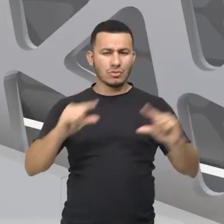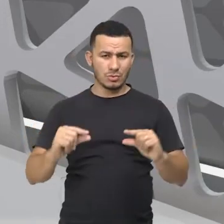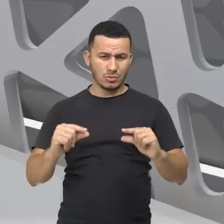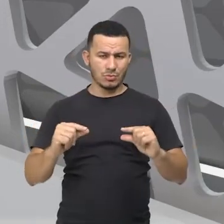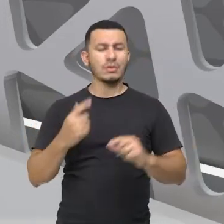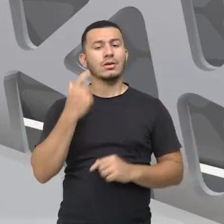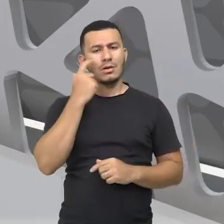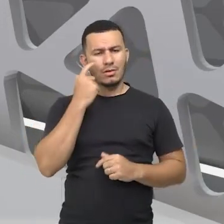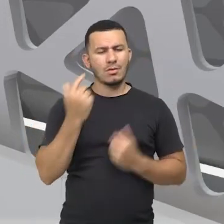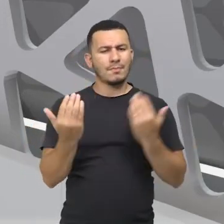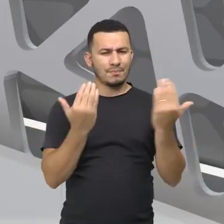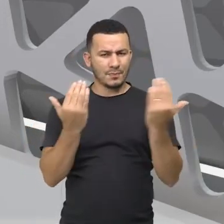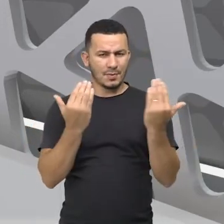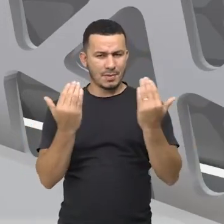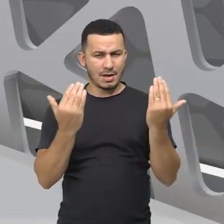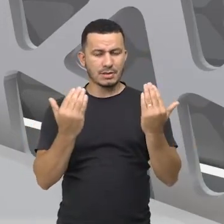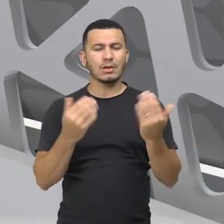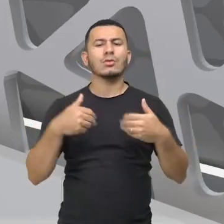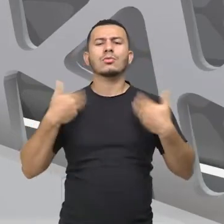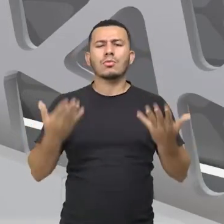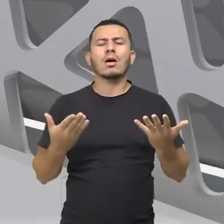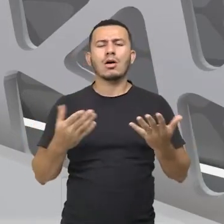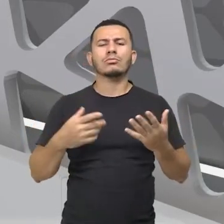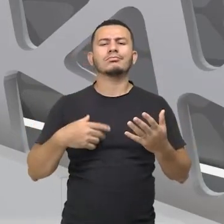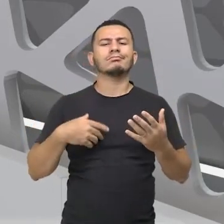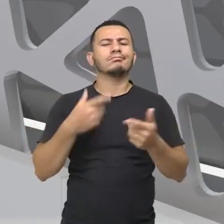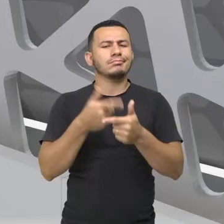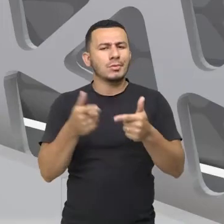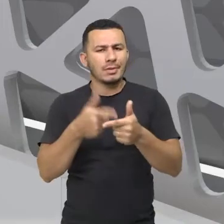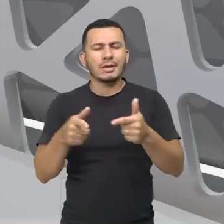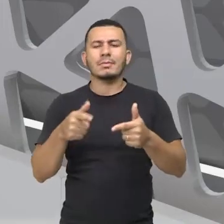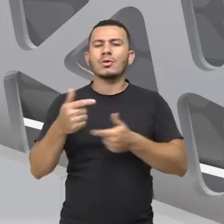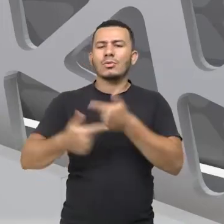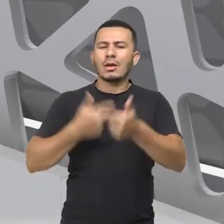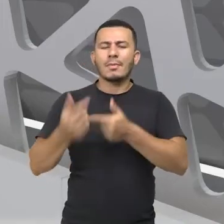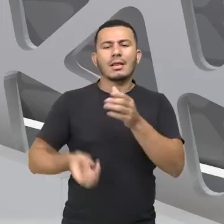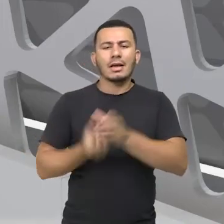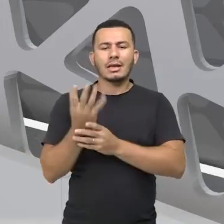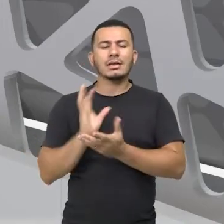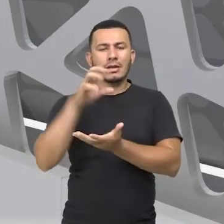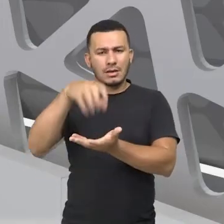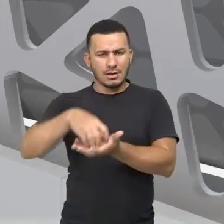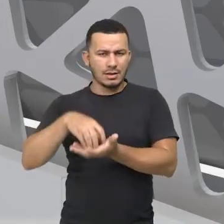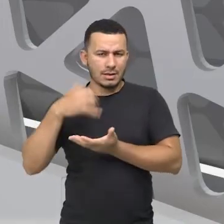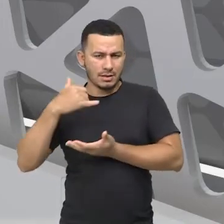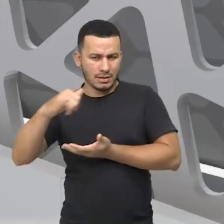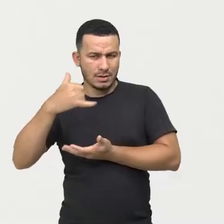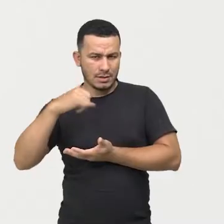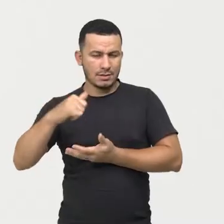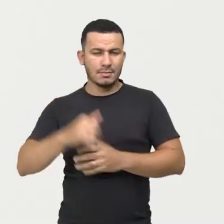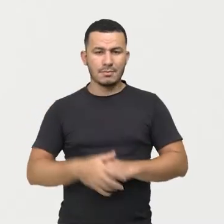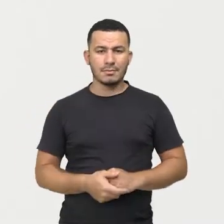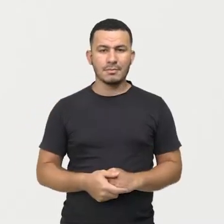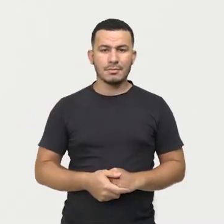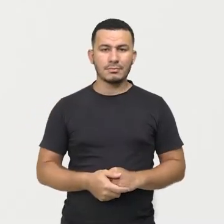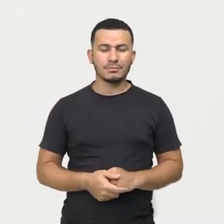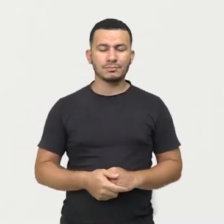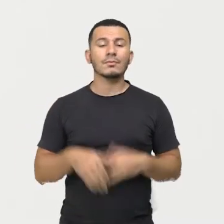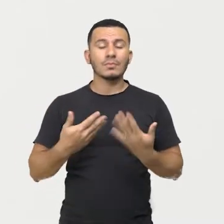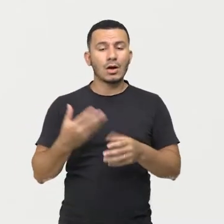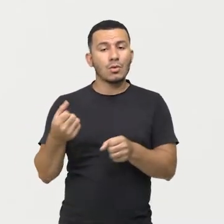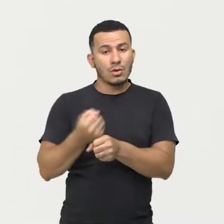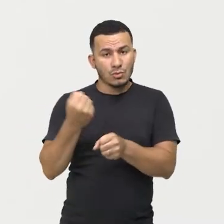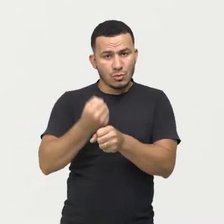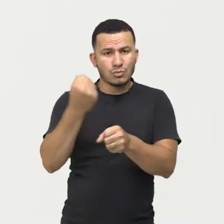Que é o que a gente verifica agora, dentre quais são as desvantagens da criação e instalação de uma usina hidrelétrica. Então, a construção